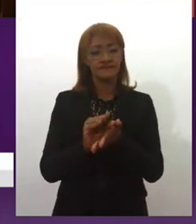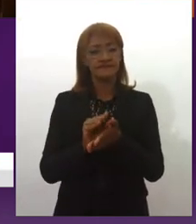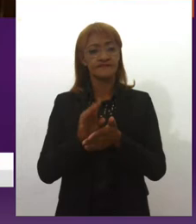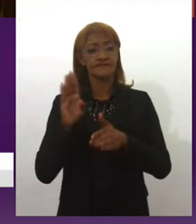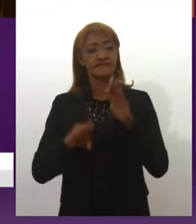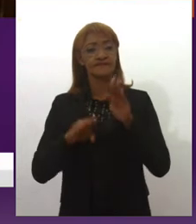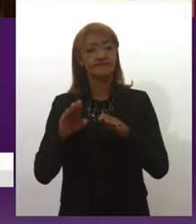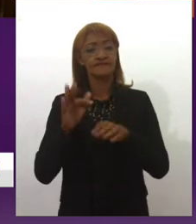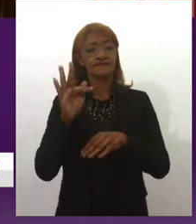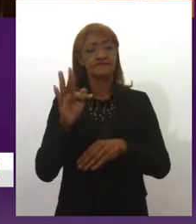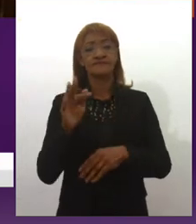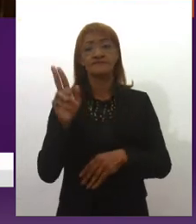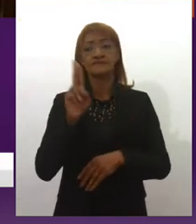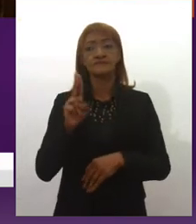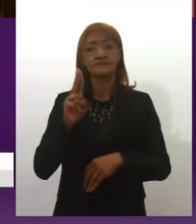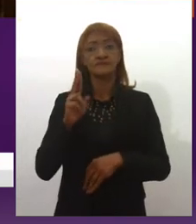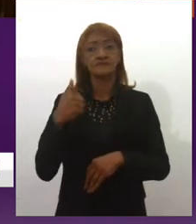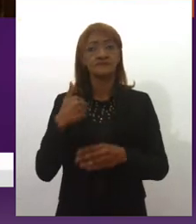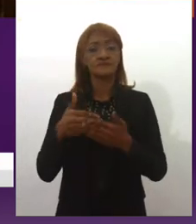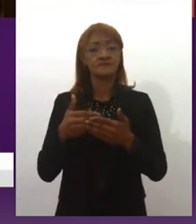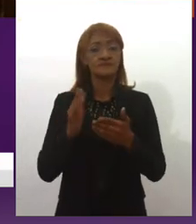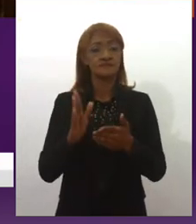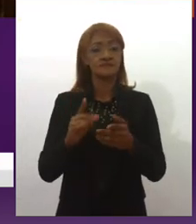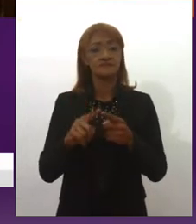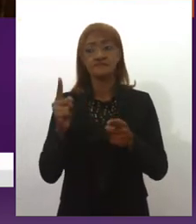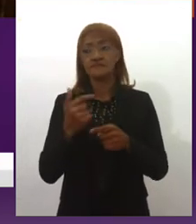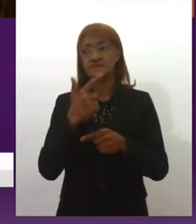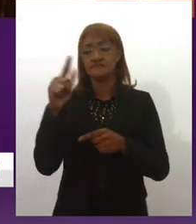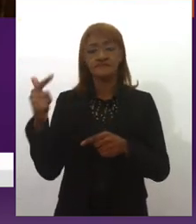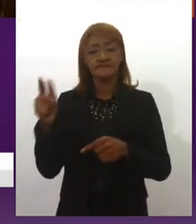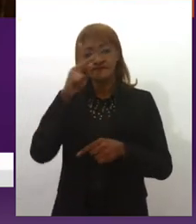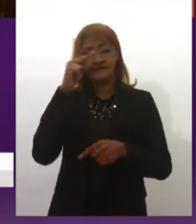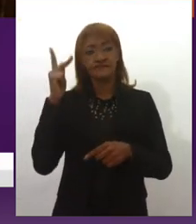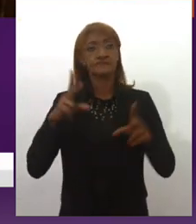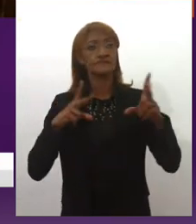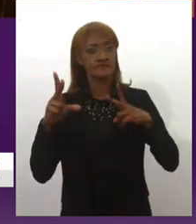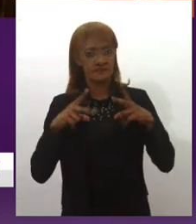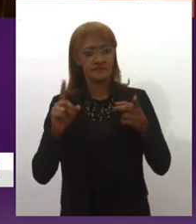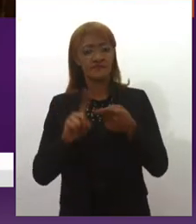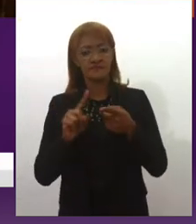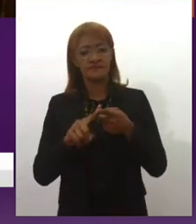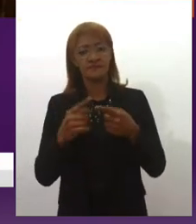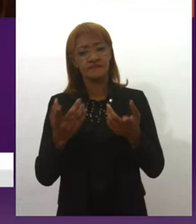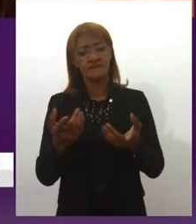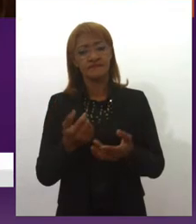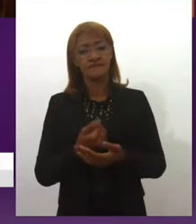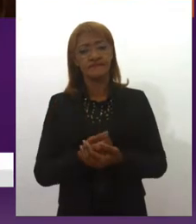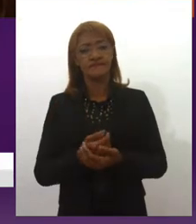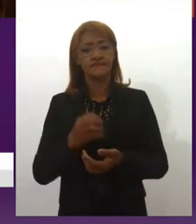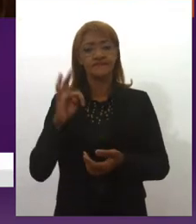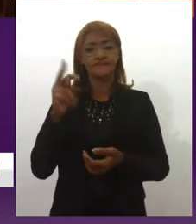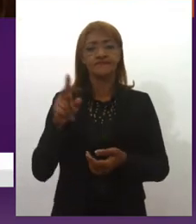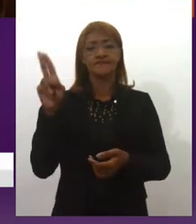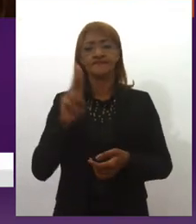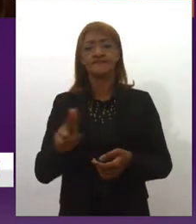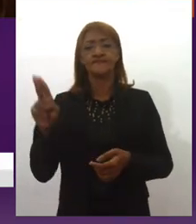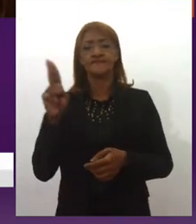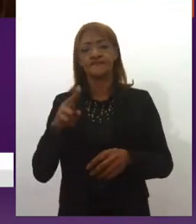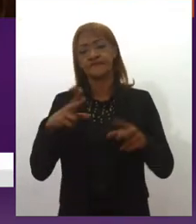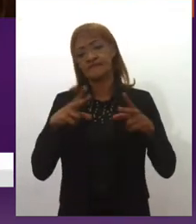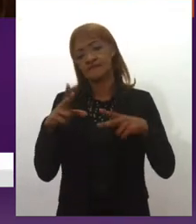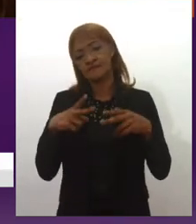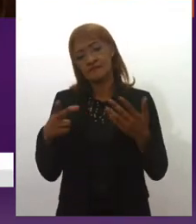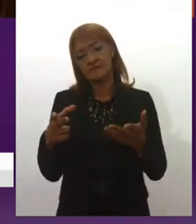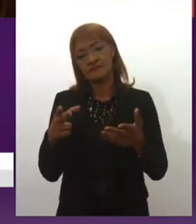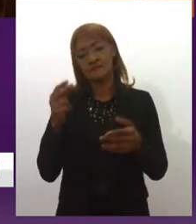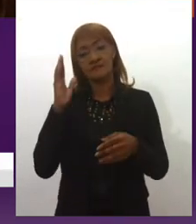elas não consigam, e eu estou falando de universidades também particulares, tá, as universidades particulares, porque a gente não sabe que